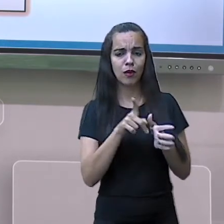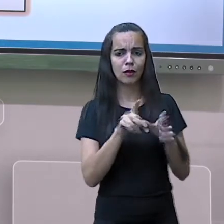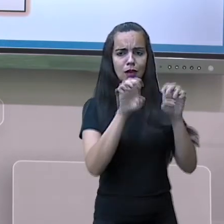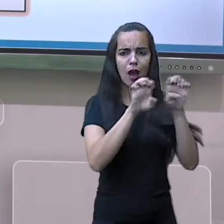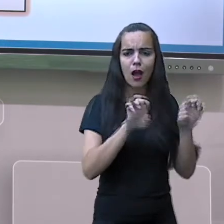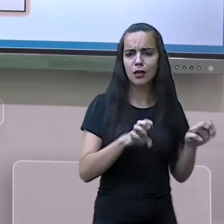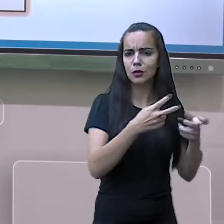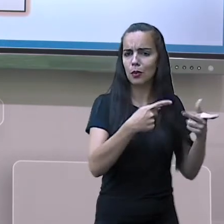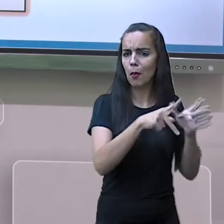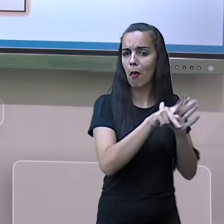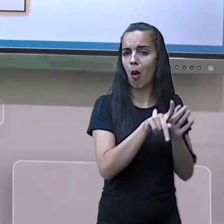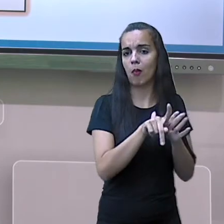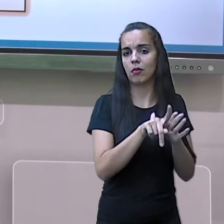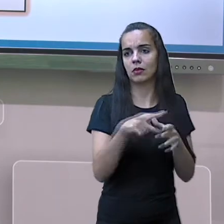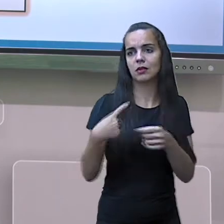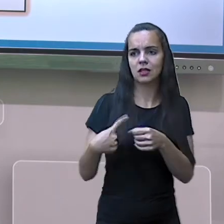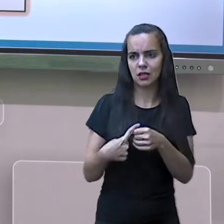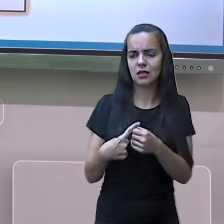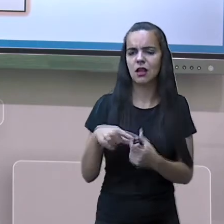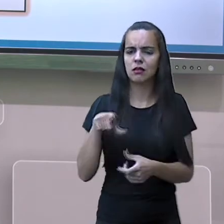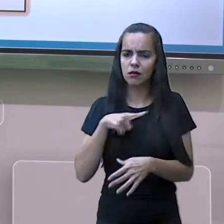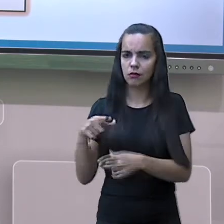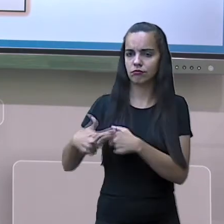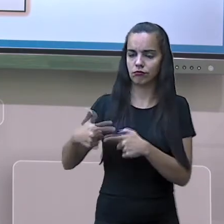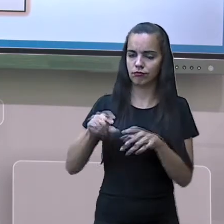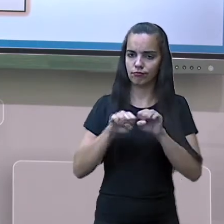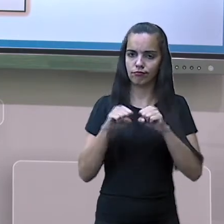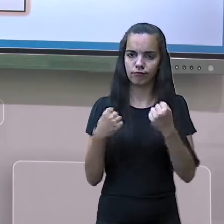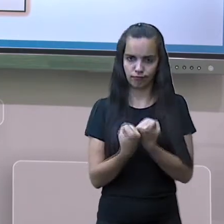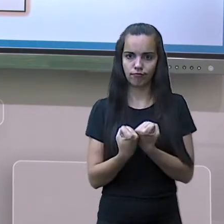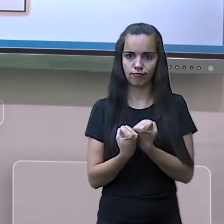ali nos lugares onde elas estão morando.